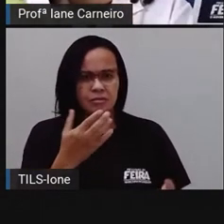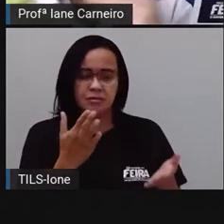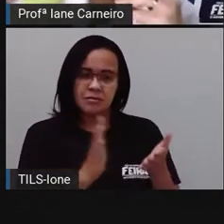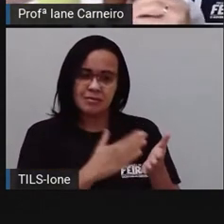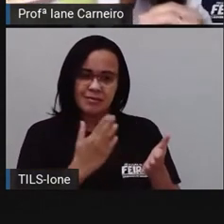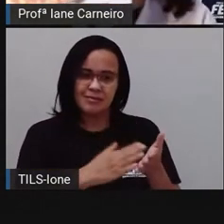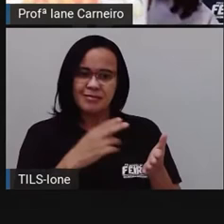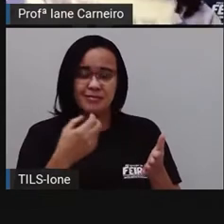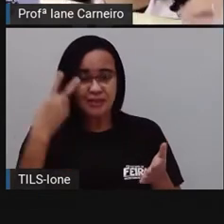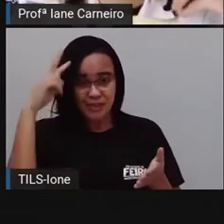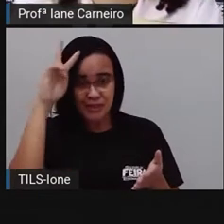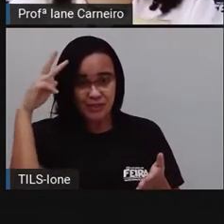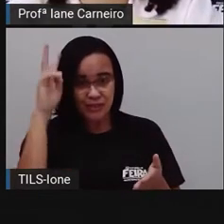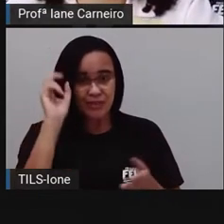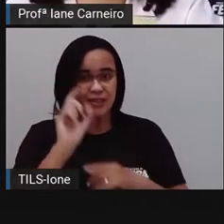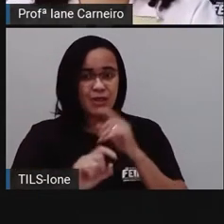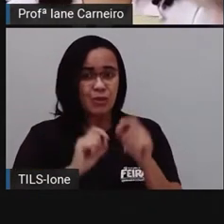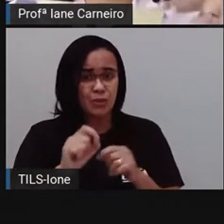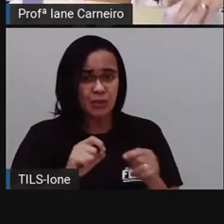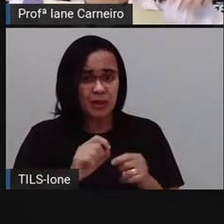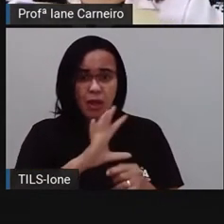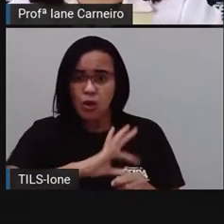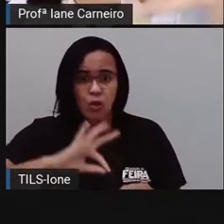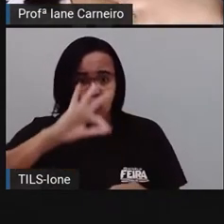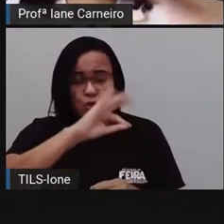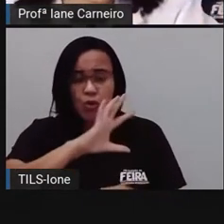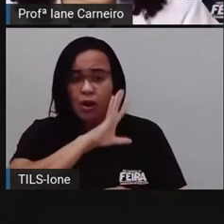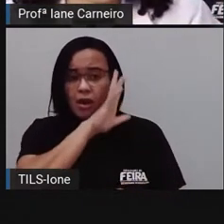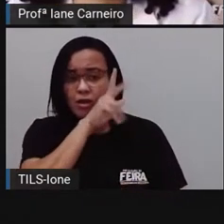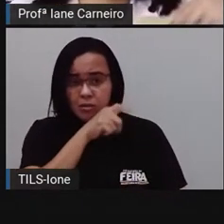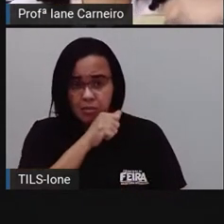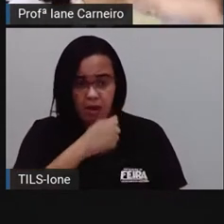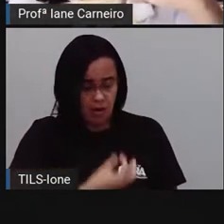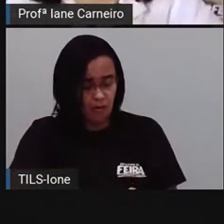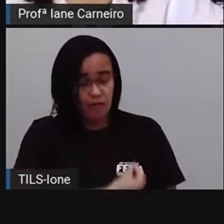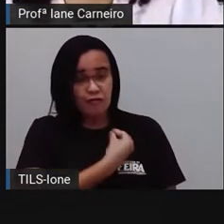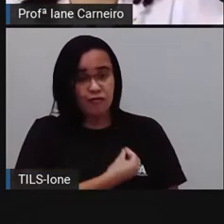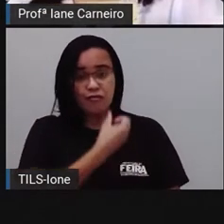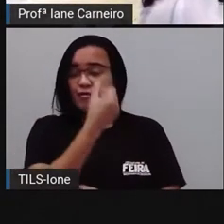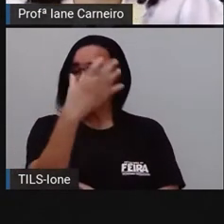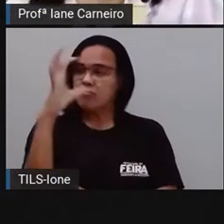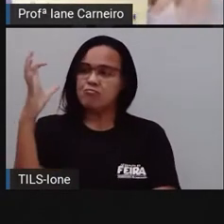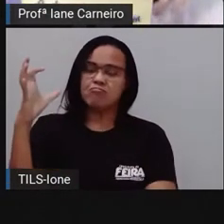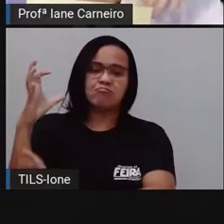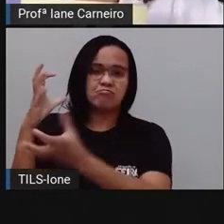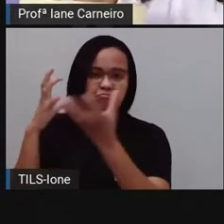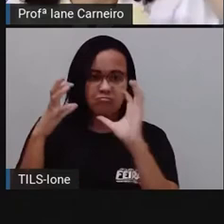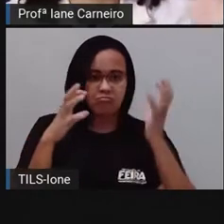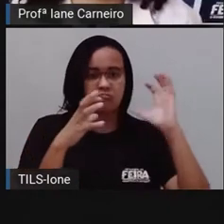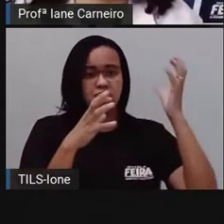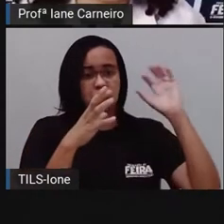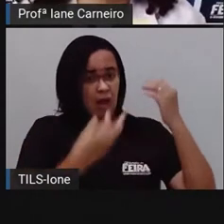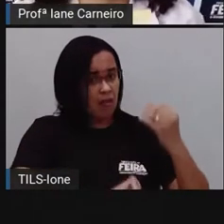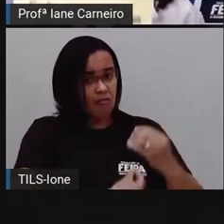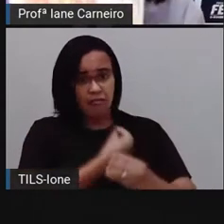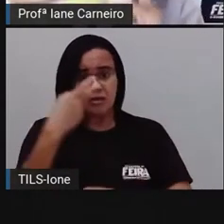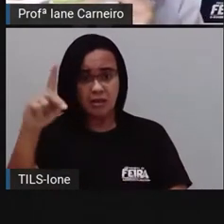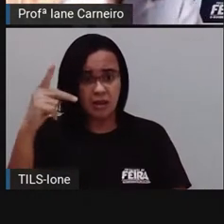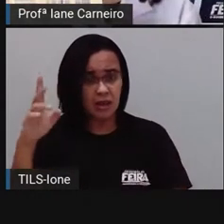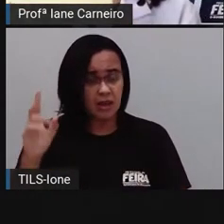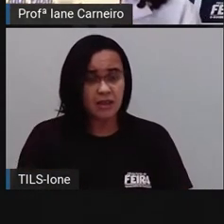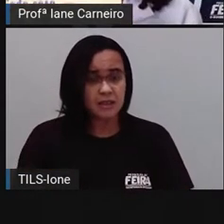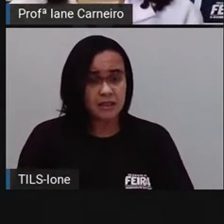esses animais que vivem, né? Na natureza, né? No ecossistema natural deles, no ambiente natural deles,